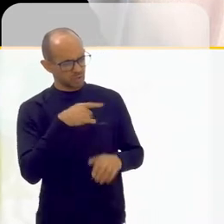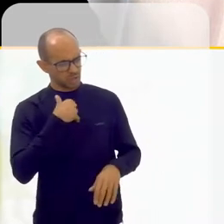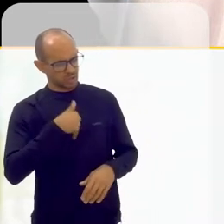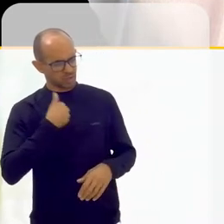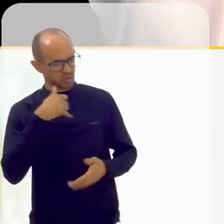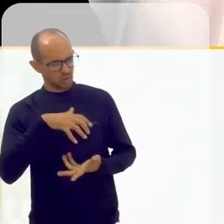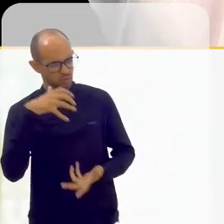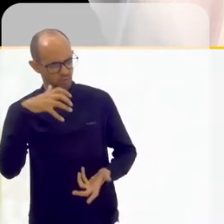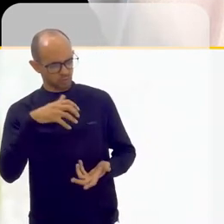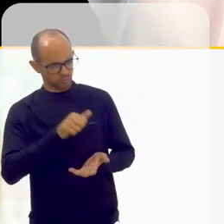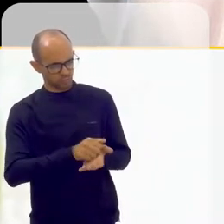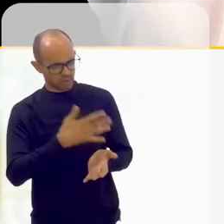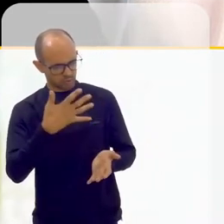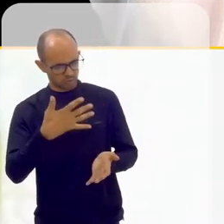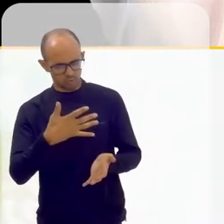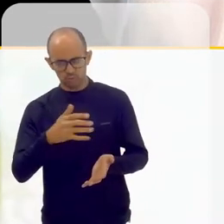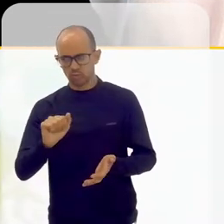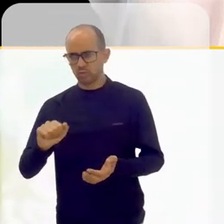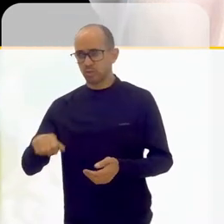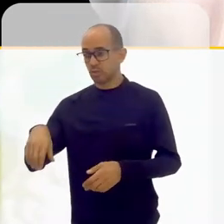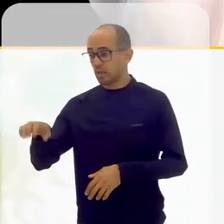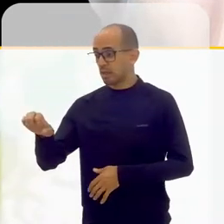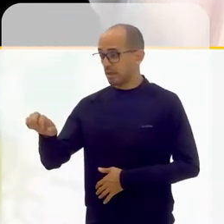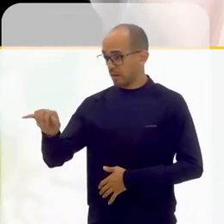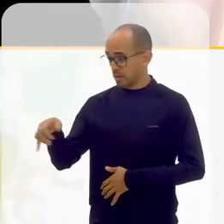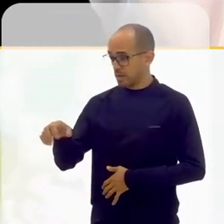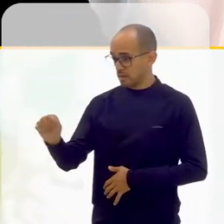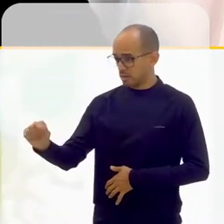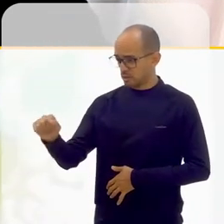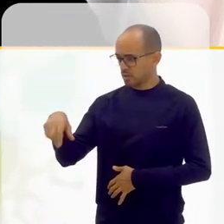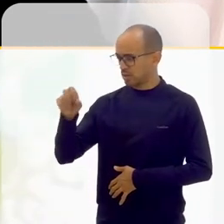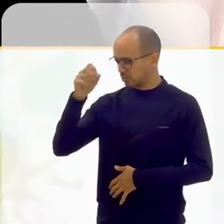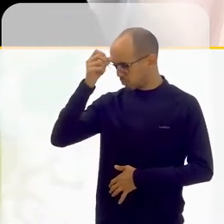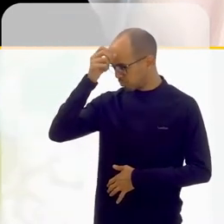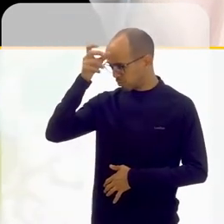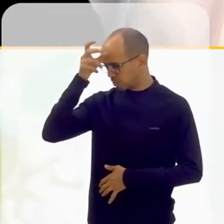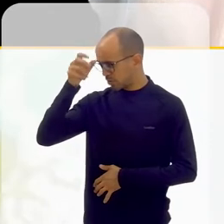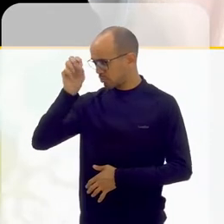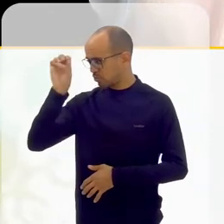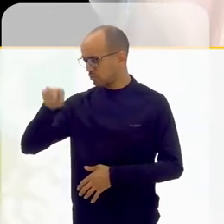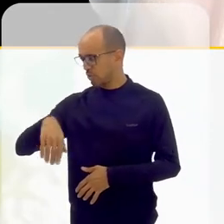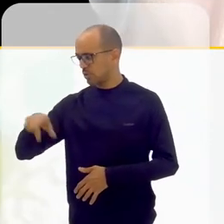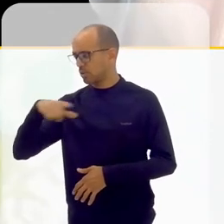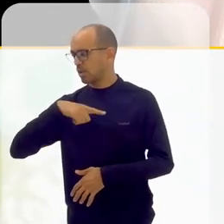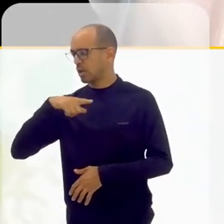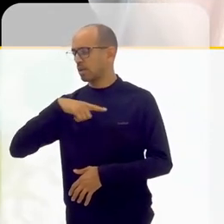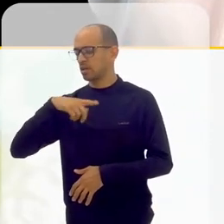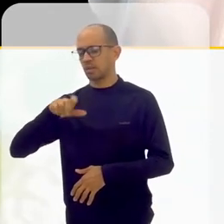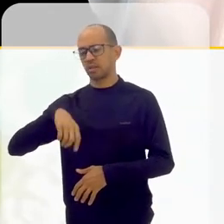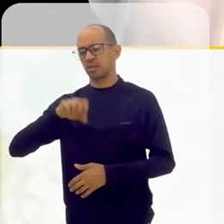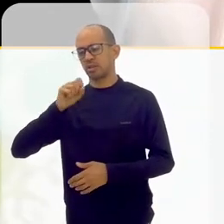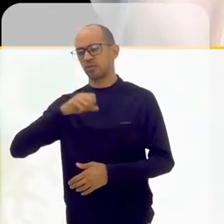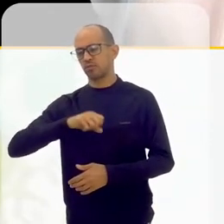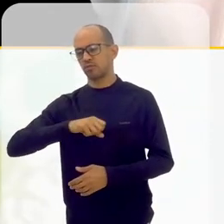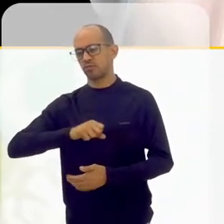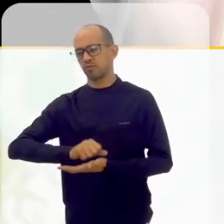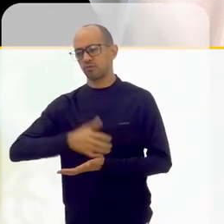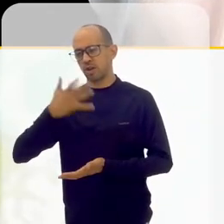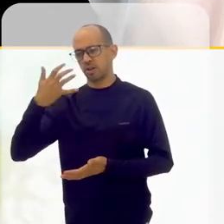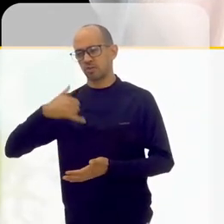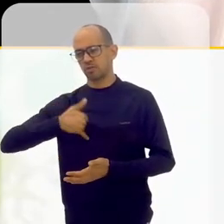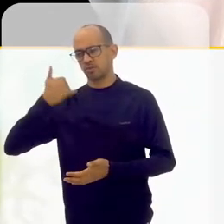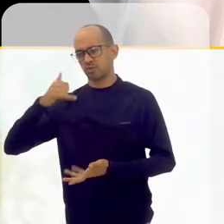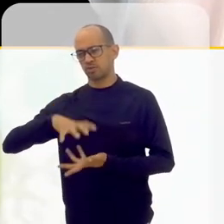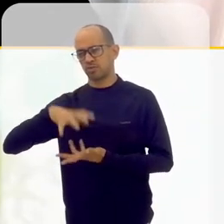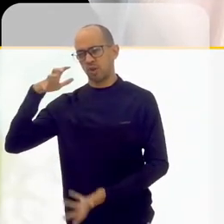idosos? Nas turmas de EJA, das escolas do município, sim, tem muitos idosos, muitos idosos